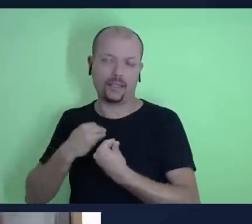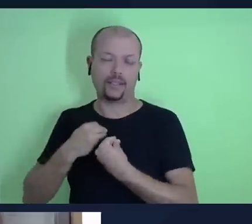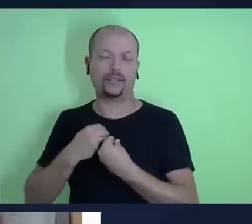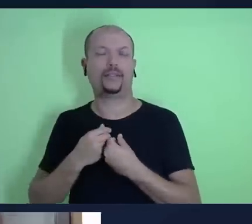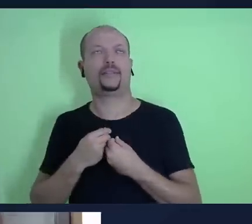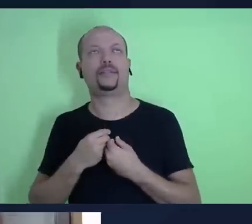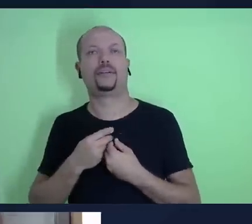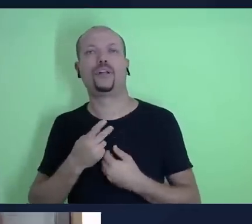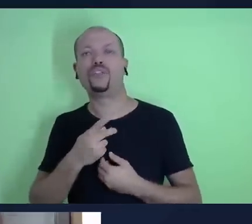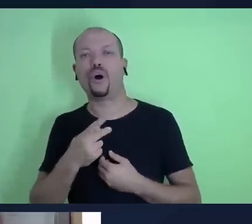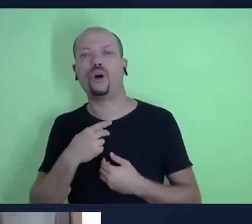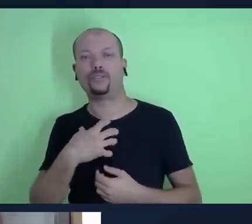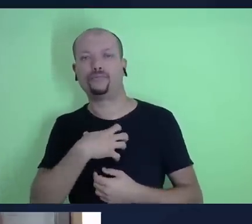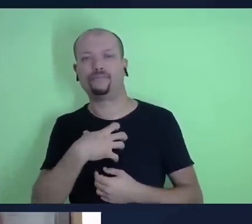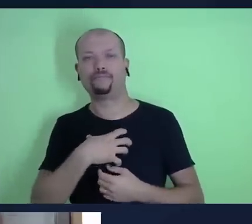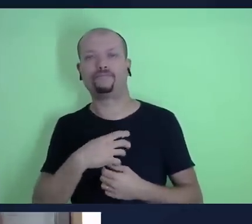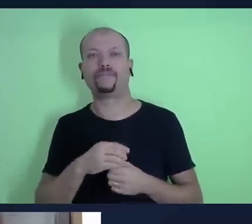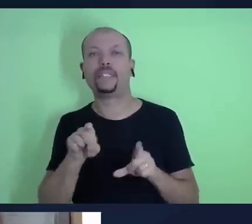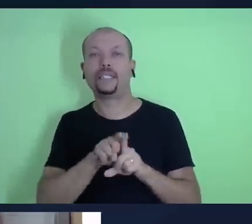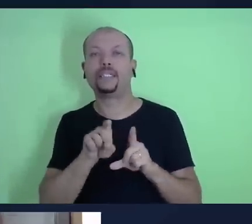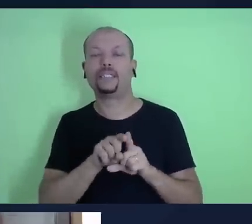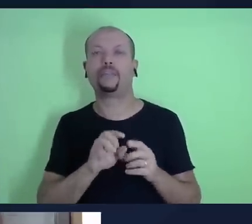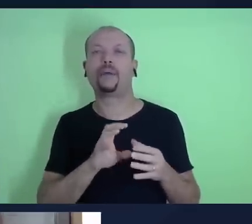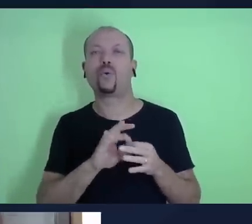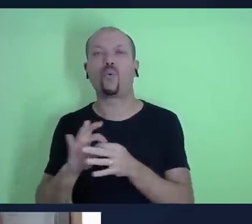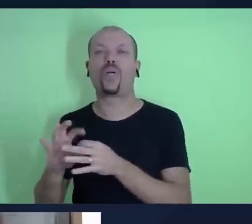e também complementando aqui